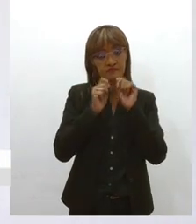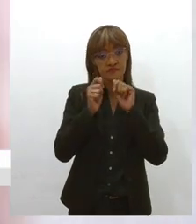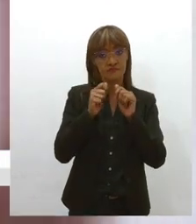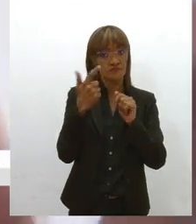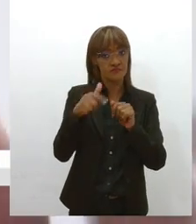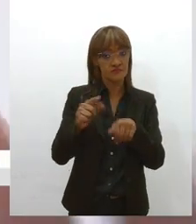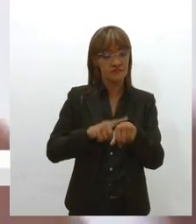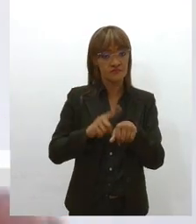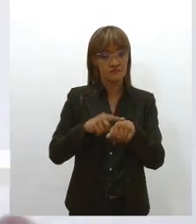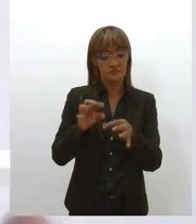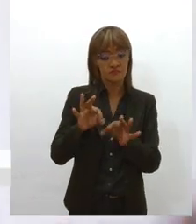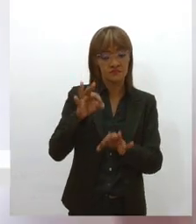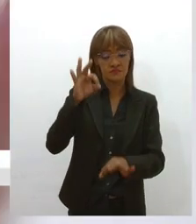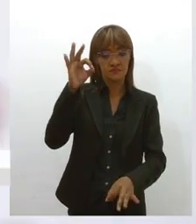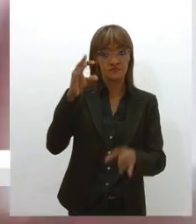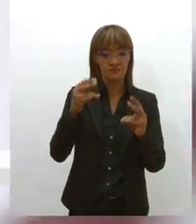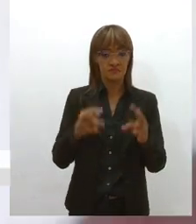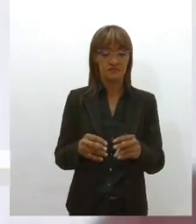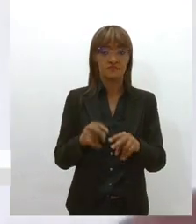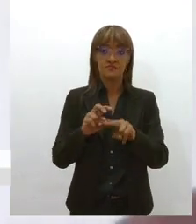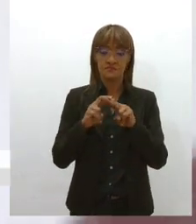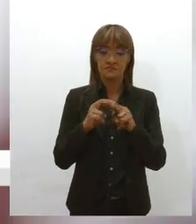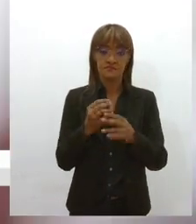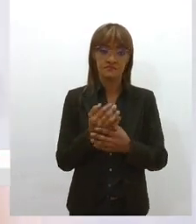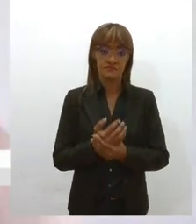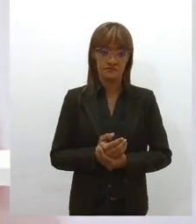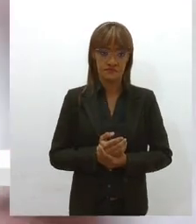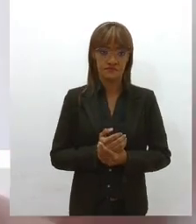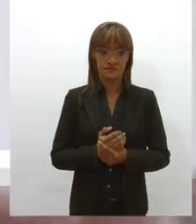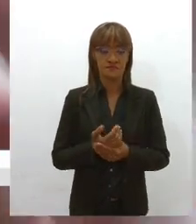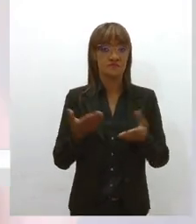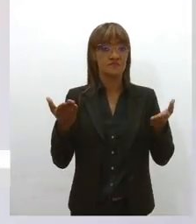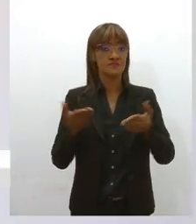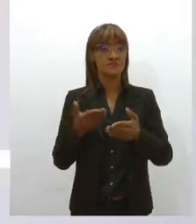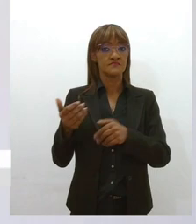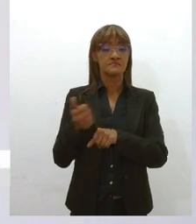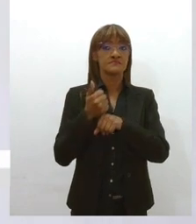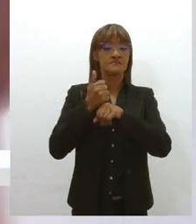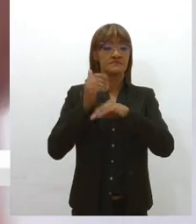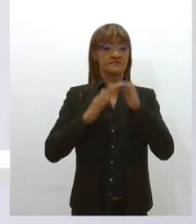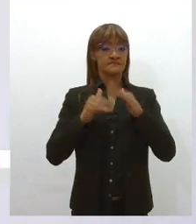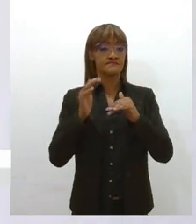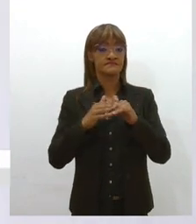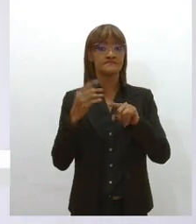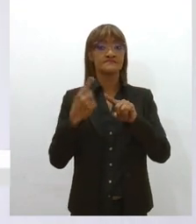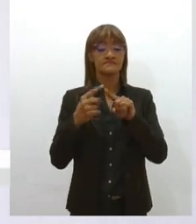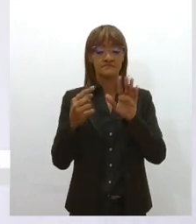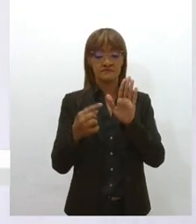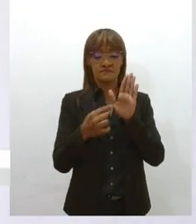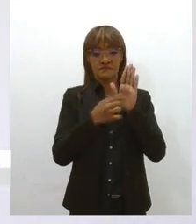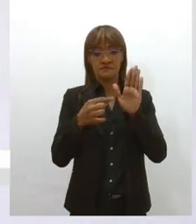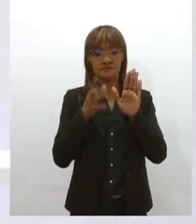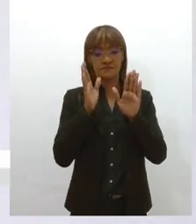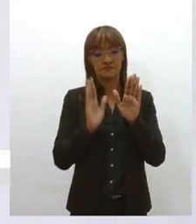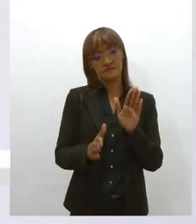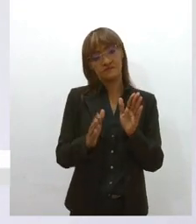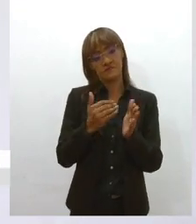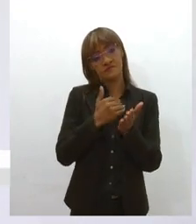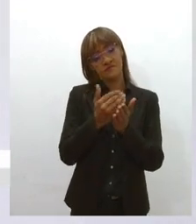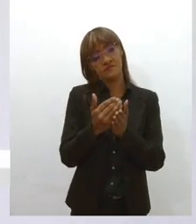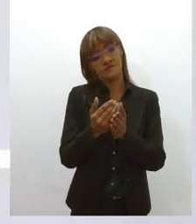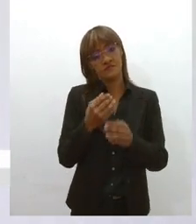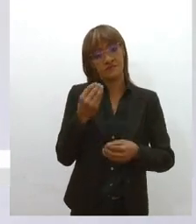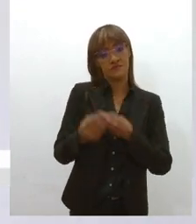orfandade muito grande na categoria profissional, porque quando as denúncias de violação, subtração, desmedida de